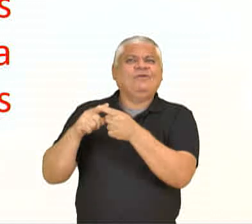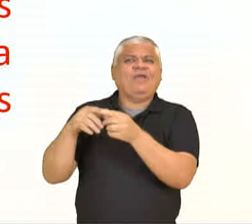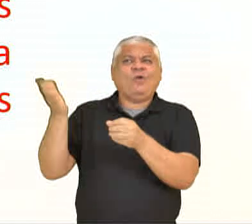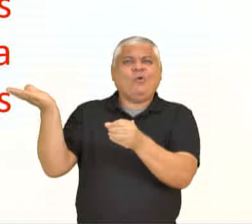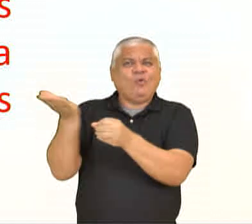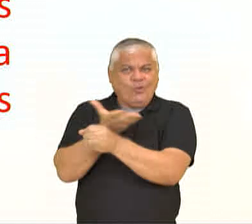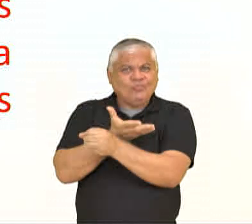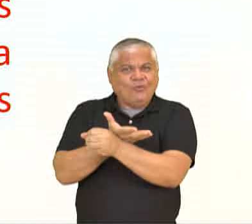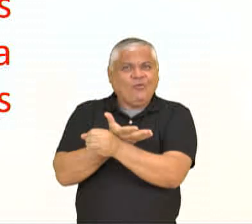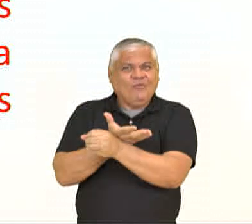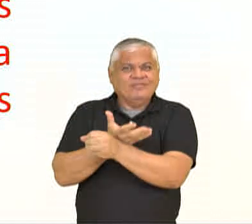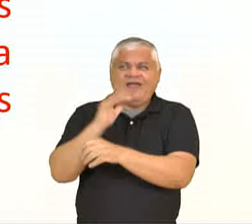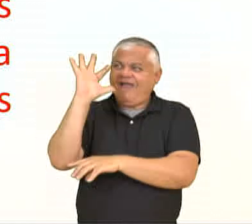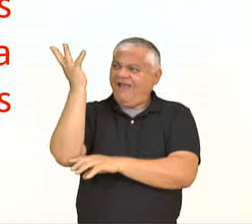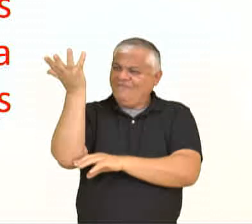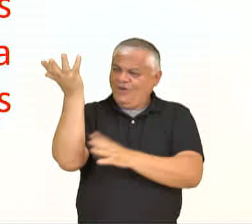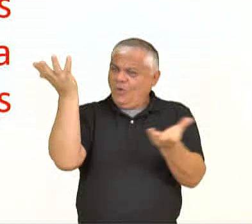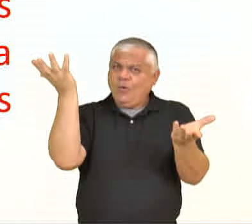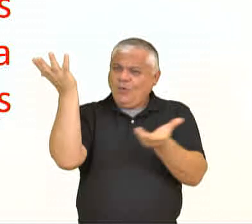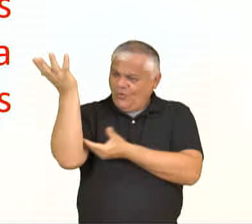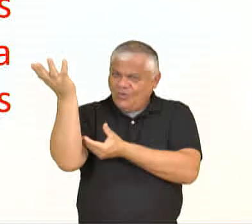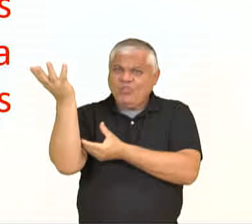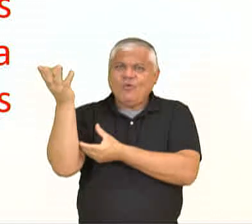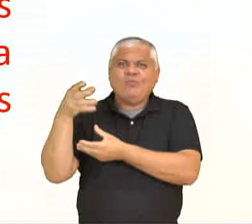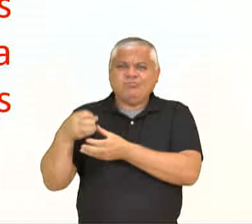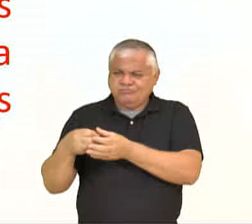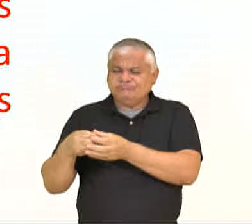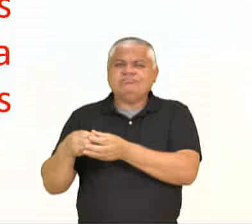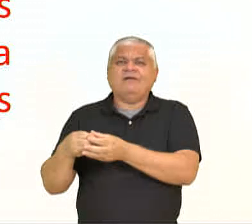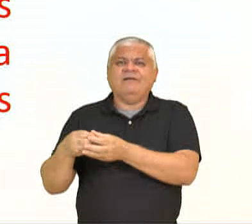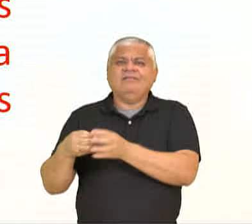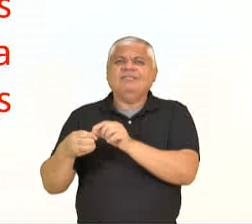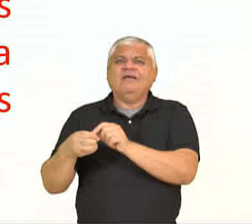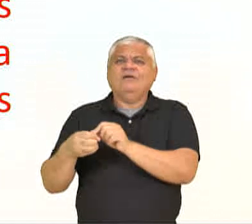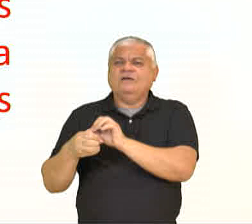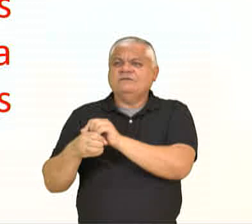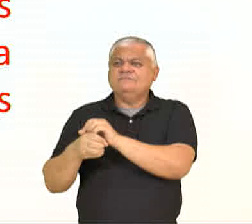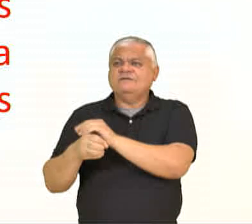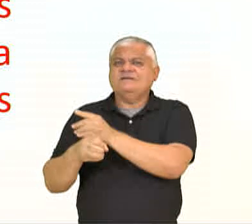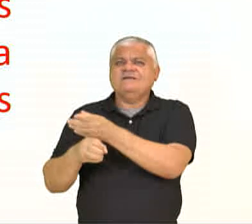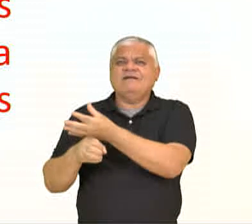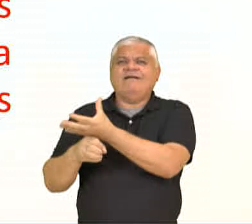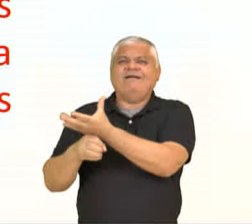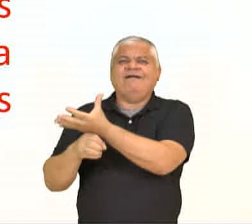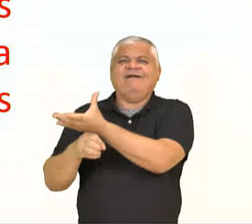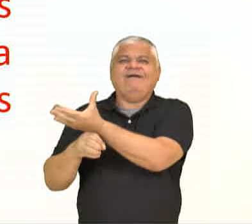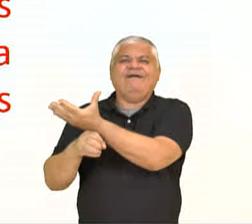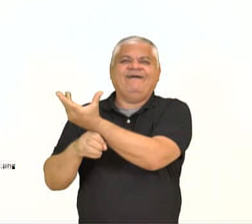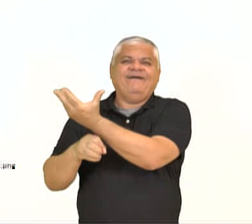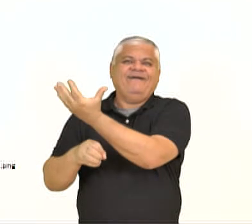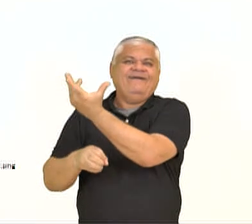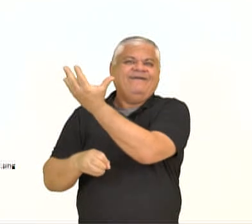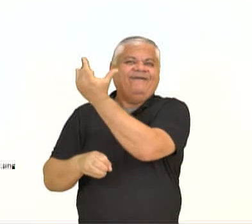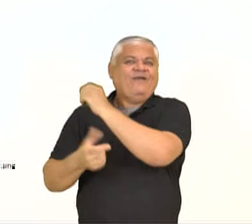a poda, essa dominância deixa de ocorrer e as gemas laterais desenvolvem, certo?